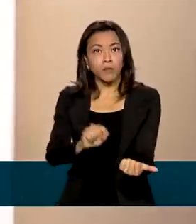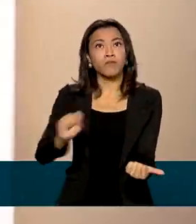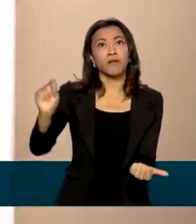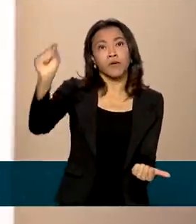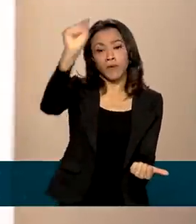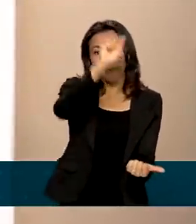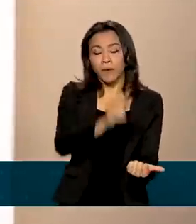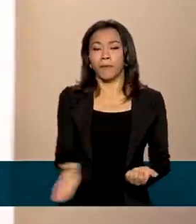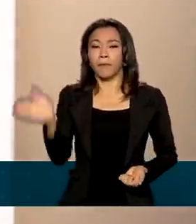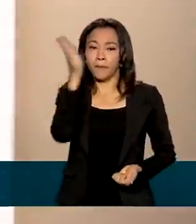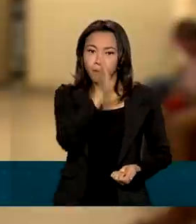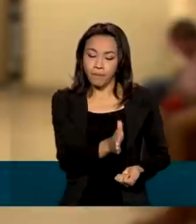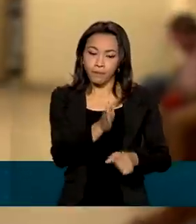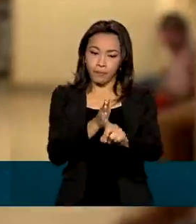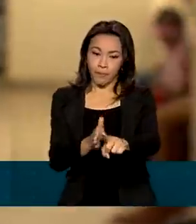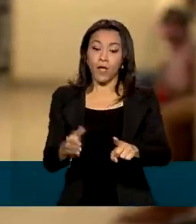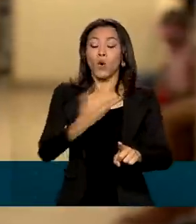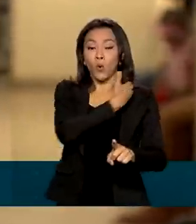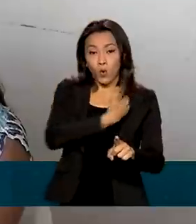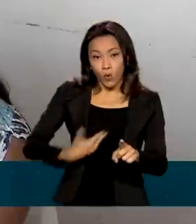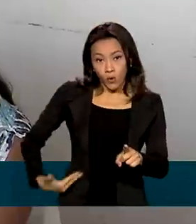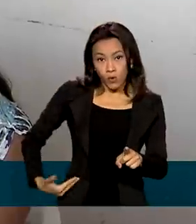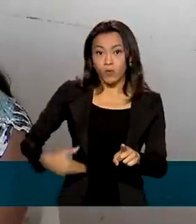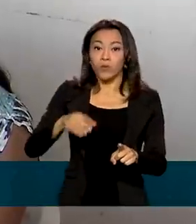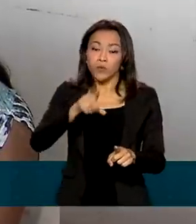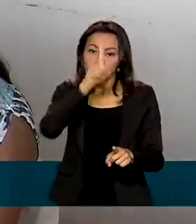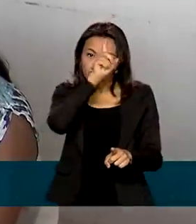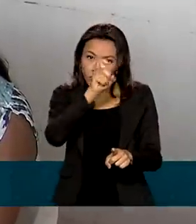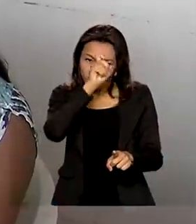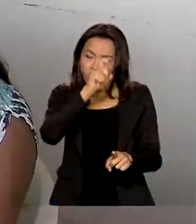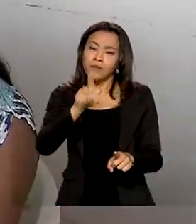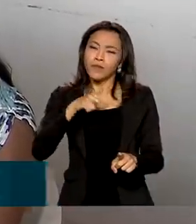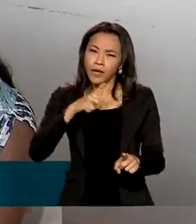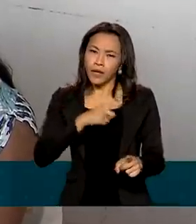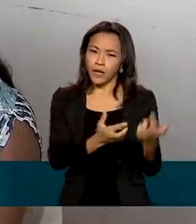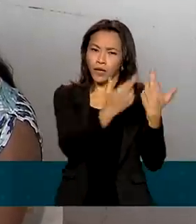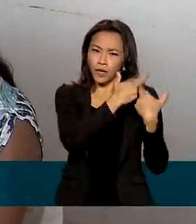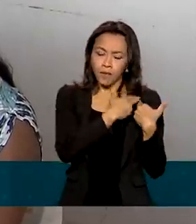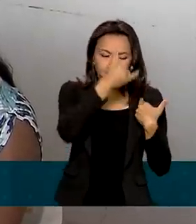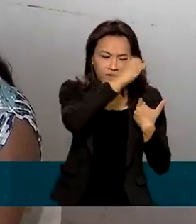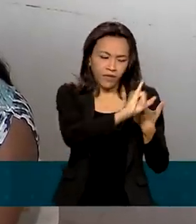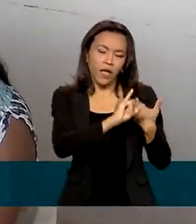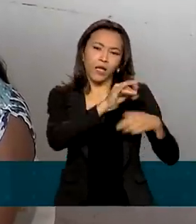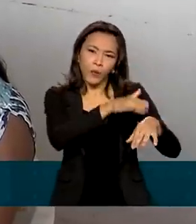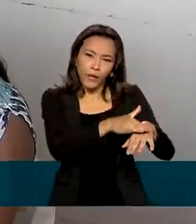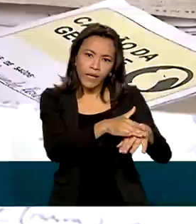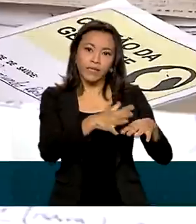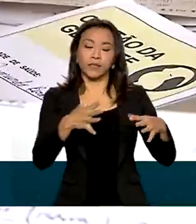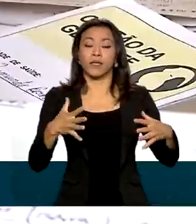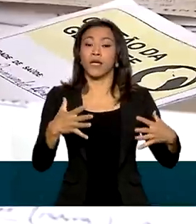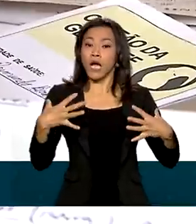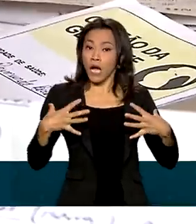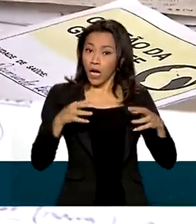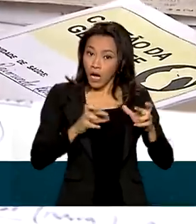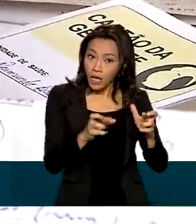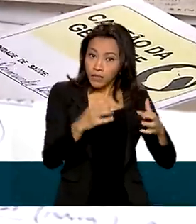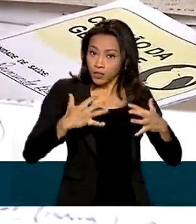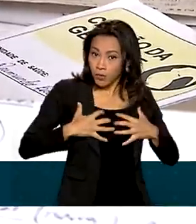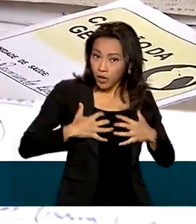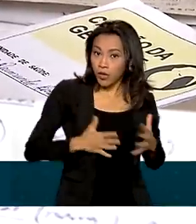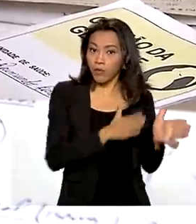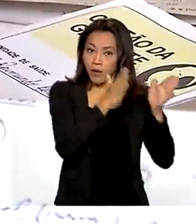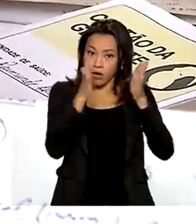Sistema Único de Saúde tem um papel fundamental desde a prevenção de doenças como câncer de mama, de colo de